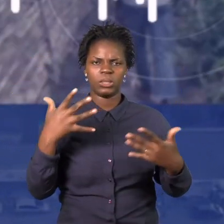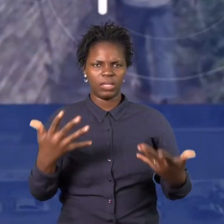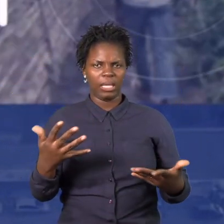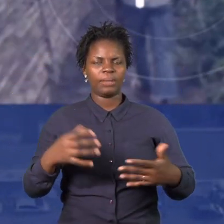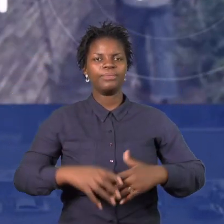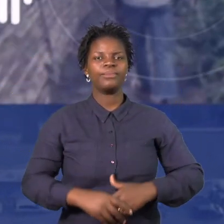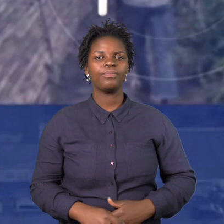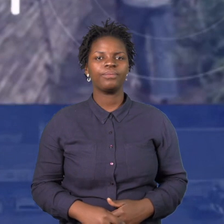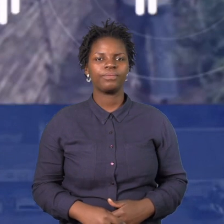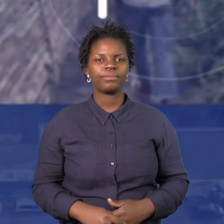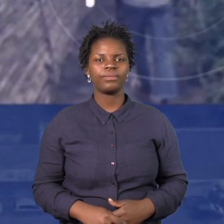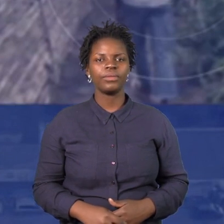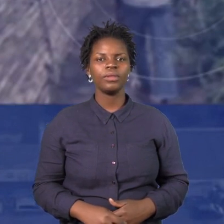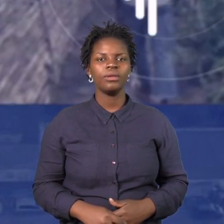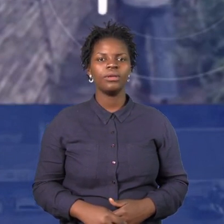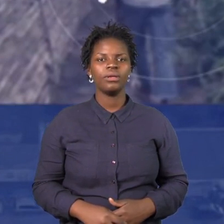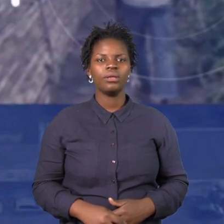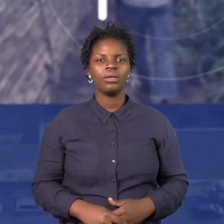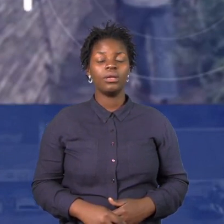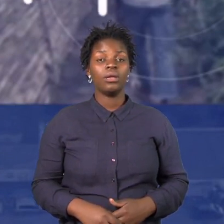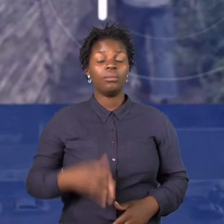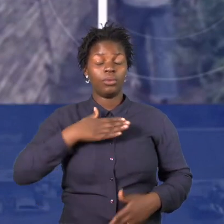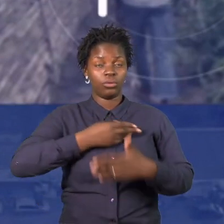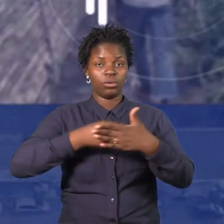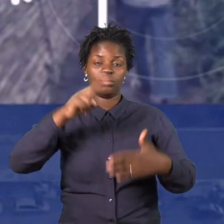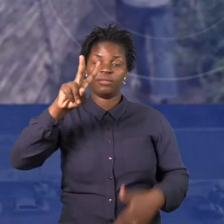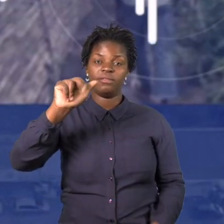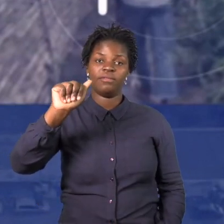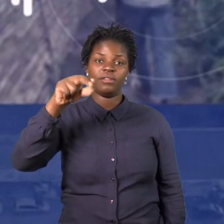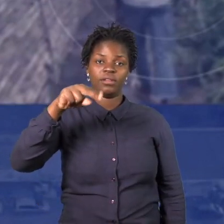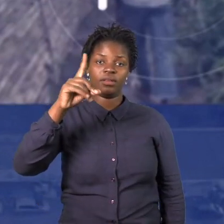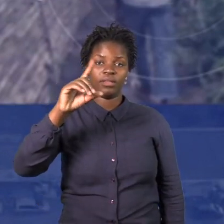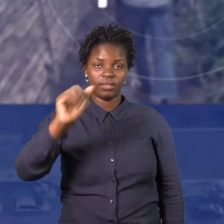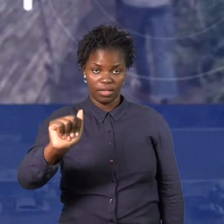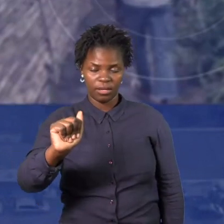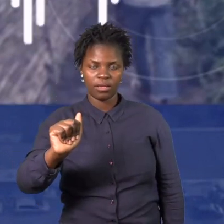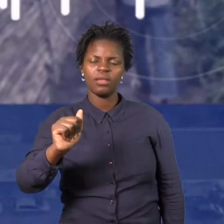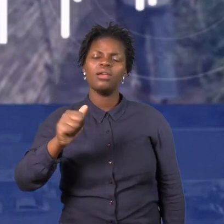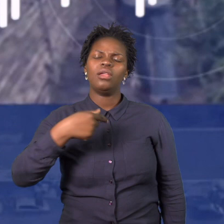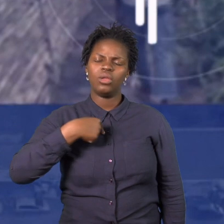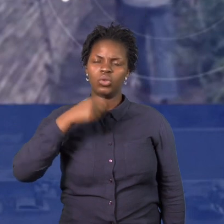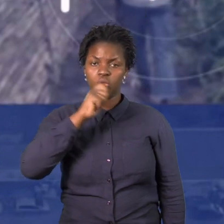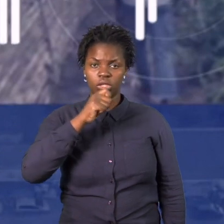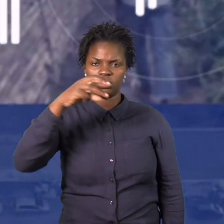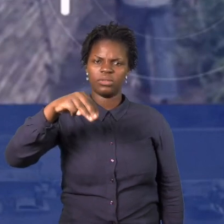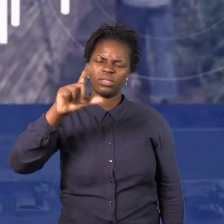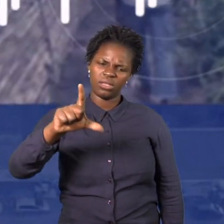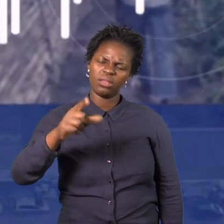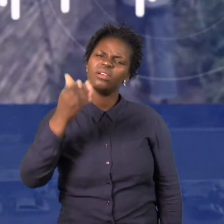que o Engenheiro Cal Silva, que é o responsável, reconhece a obra. É, tenho algumas obras lá. Bom,